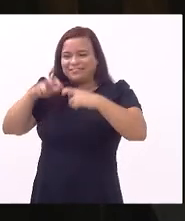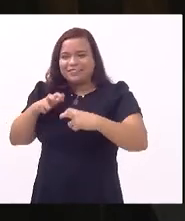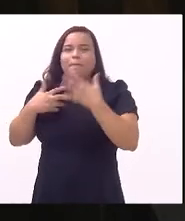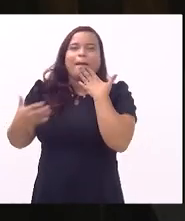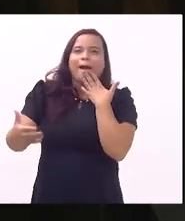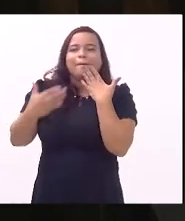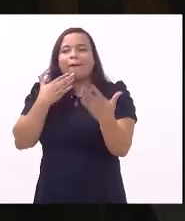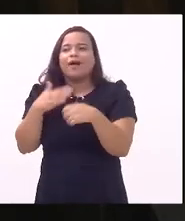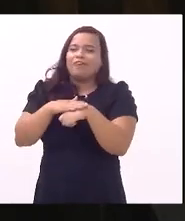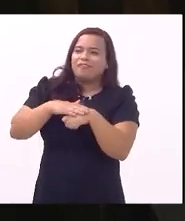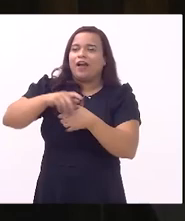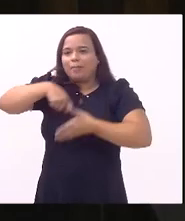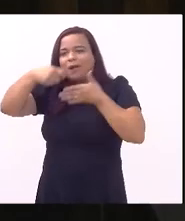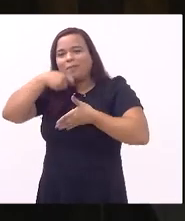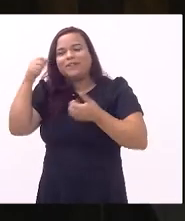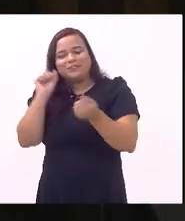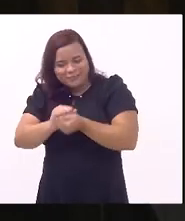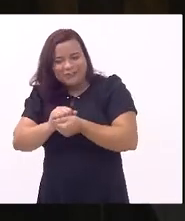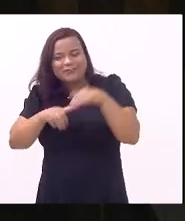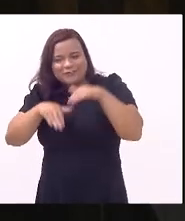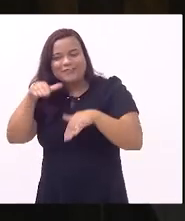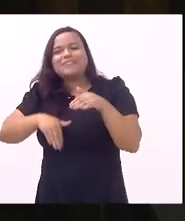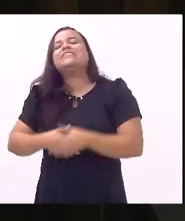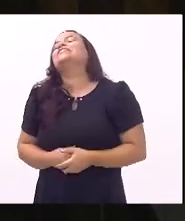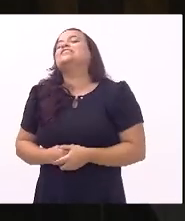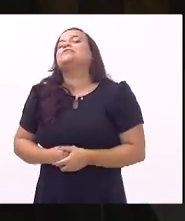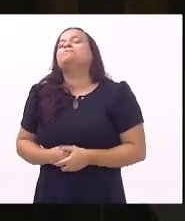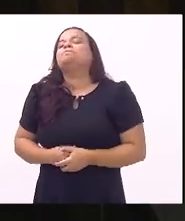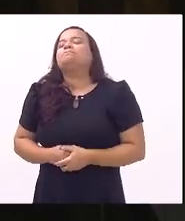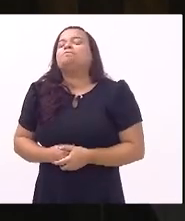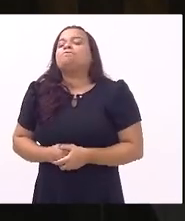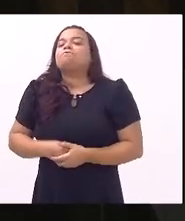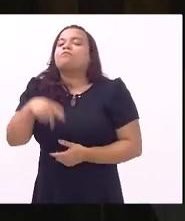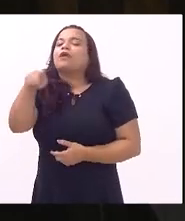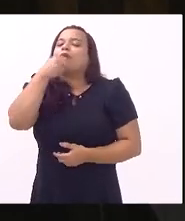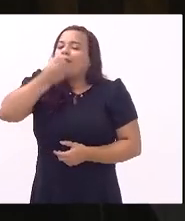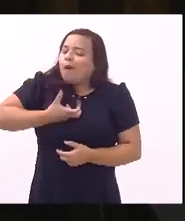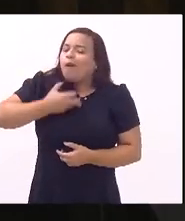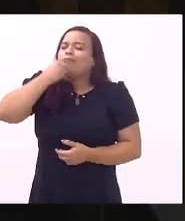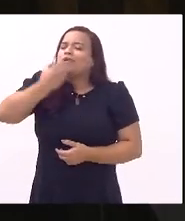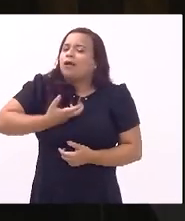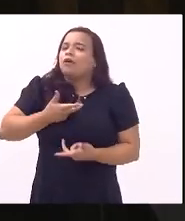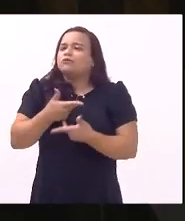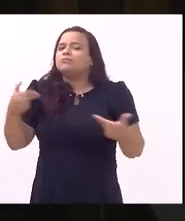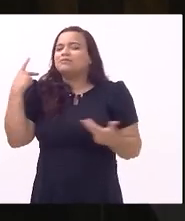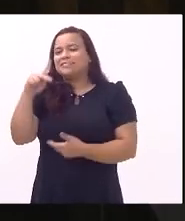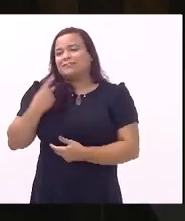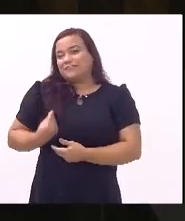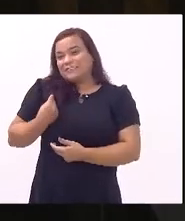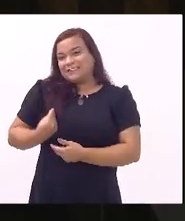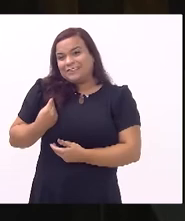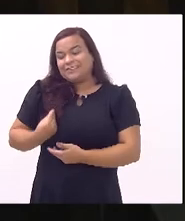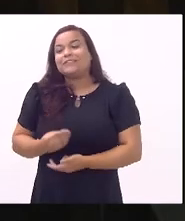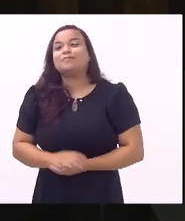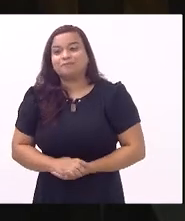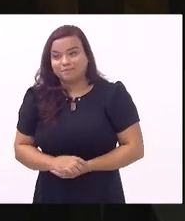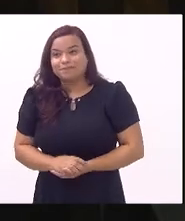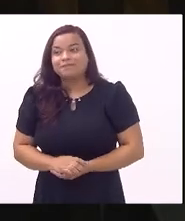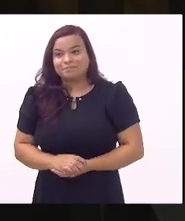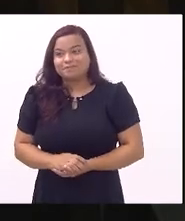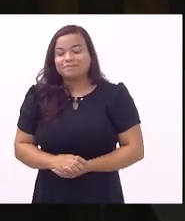já tivemos oportunidade de almoçarmos juntos e a vida que vossa excelência teve né